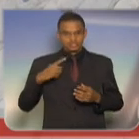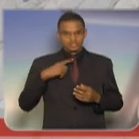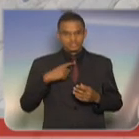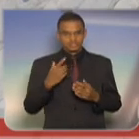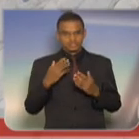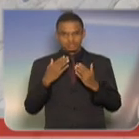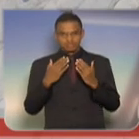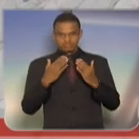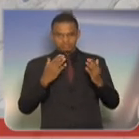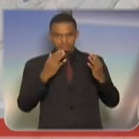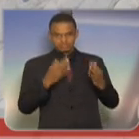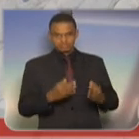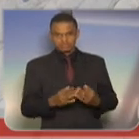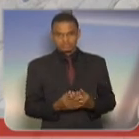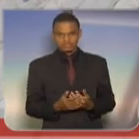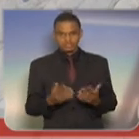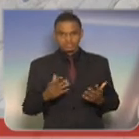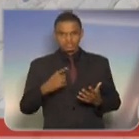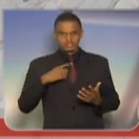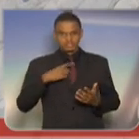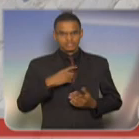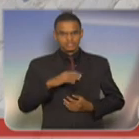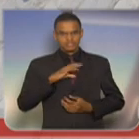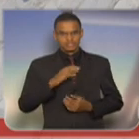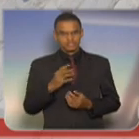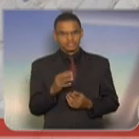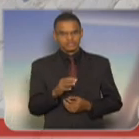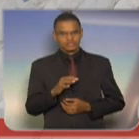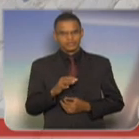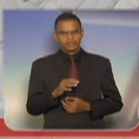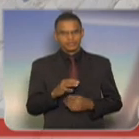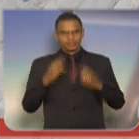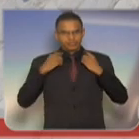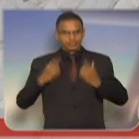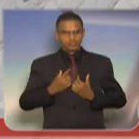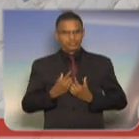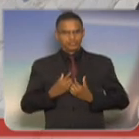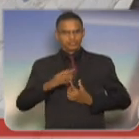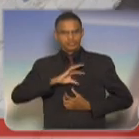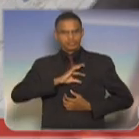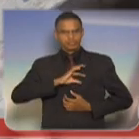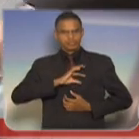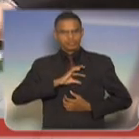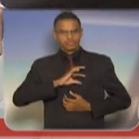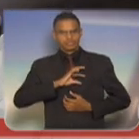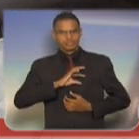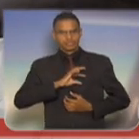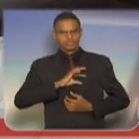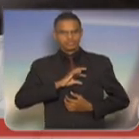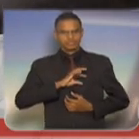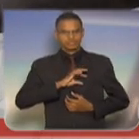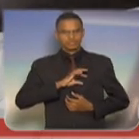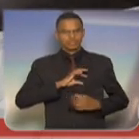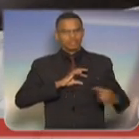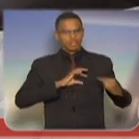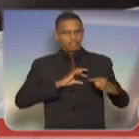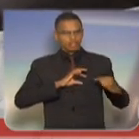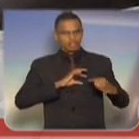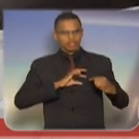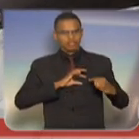com a Ordem do Mérito Militar, uma, talvez, a medalha mais importante